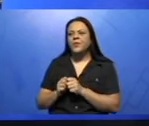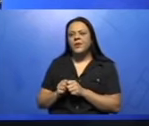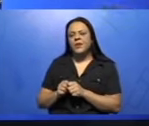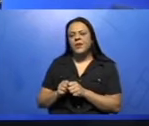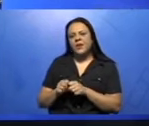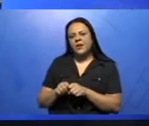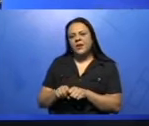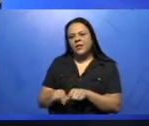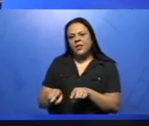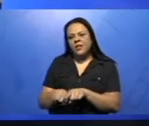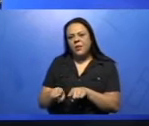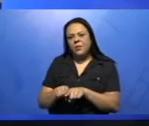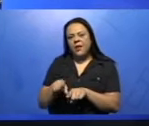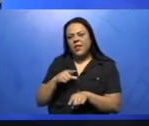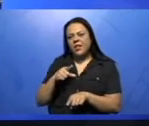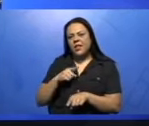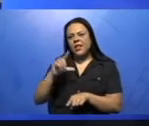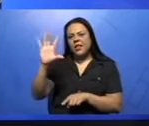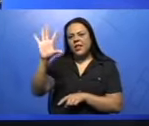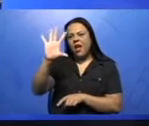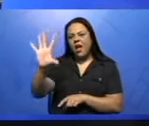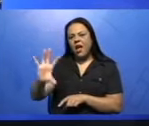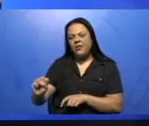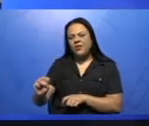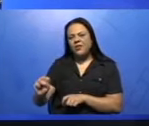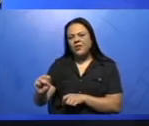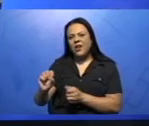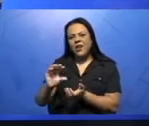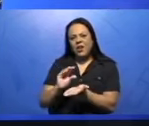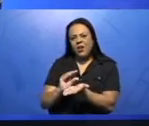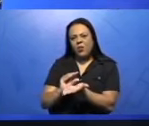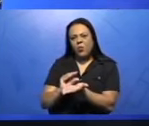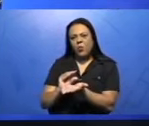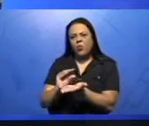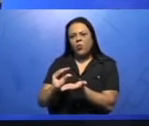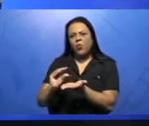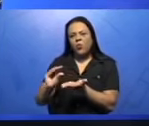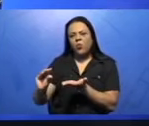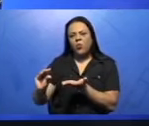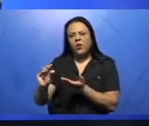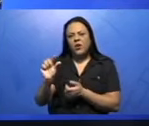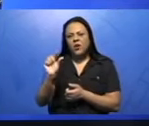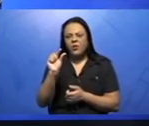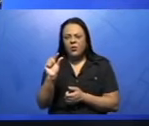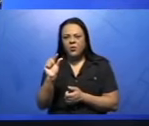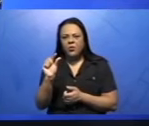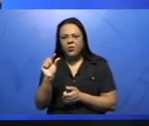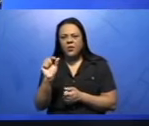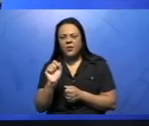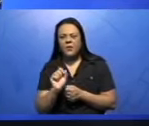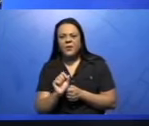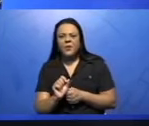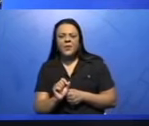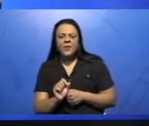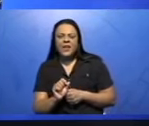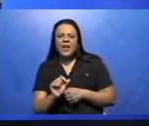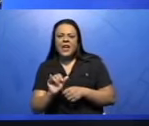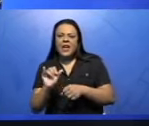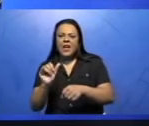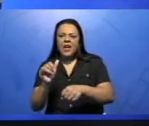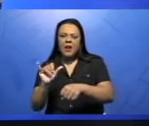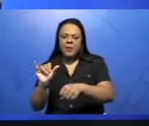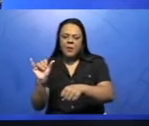continente africano, a carência de investimentos na exploração mineral, na indústria e no